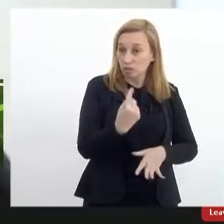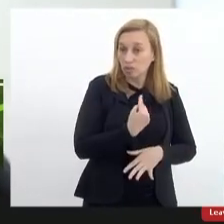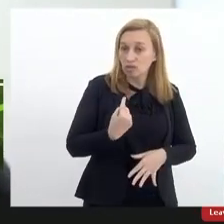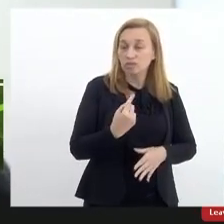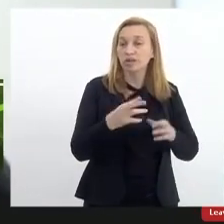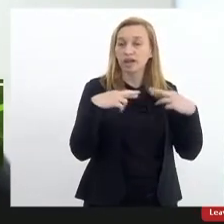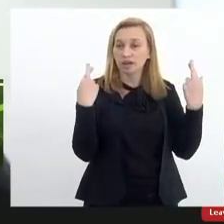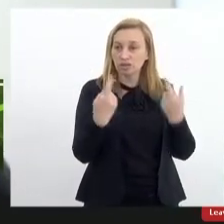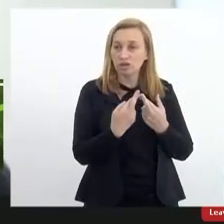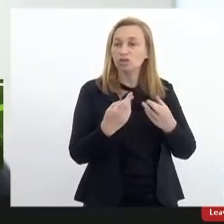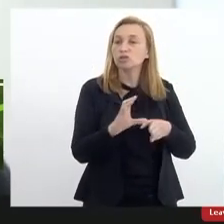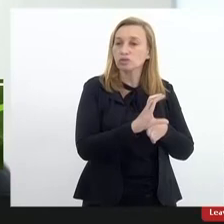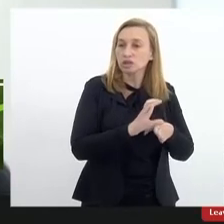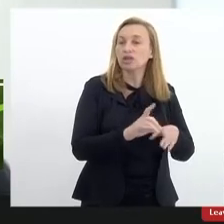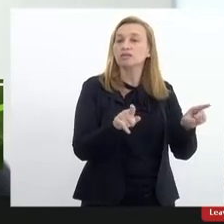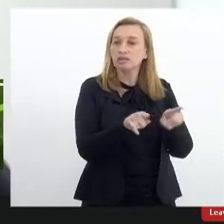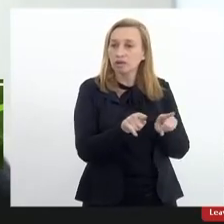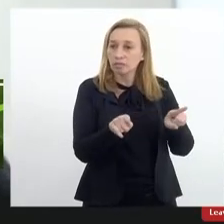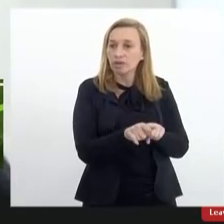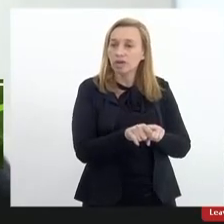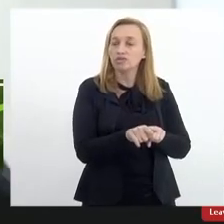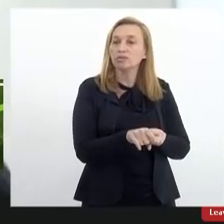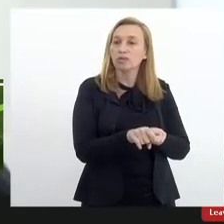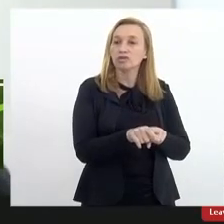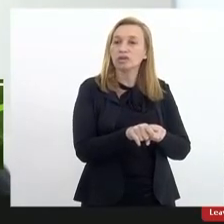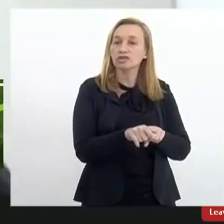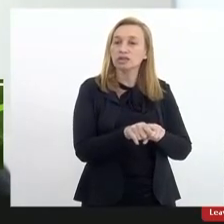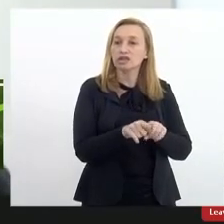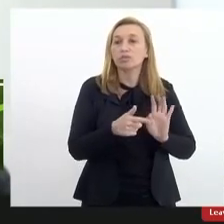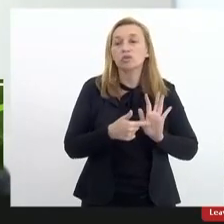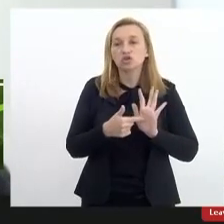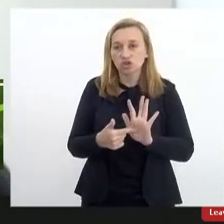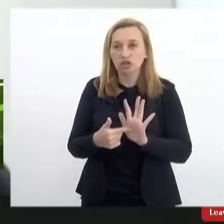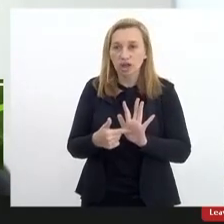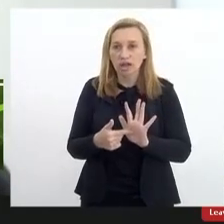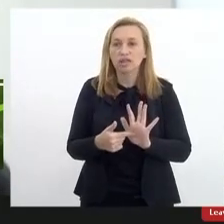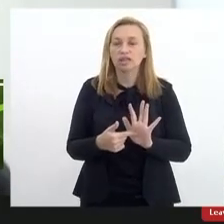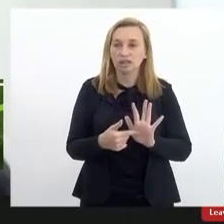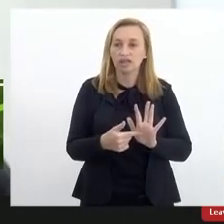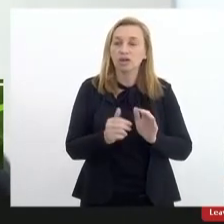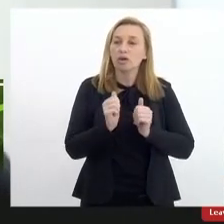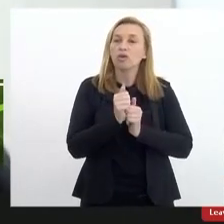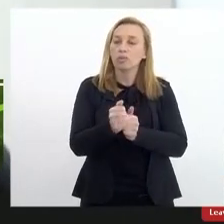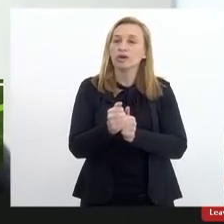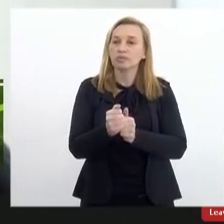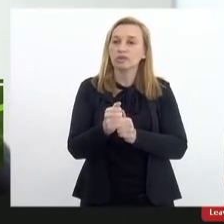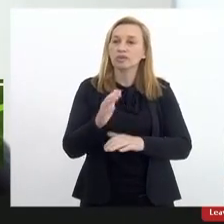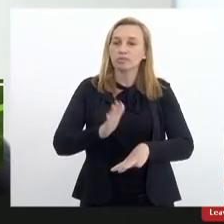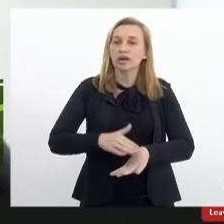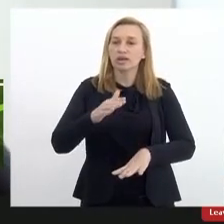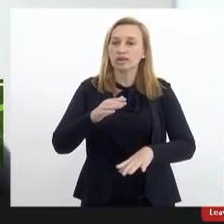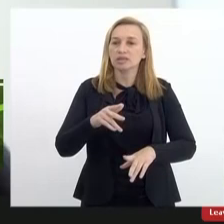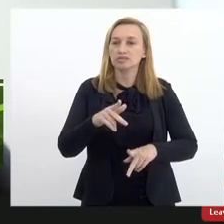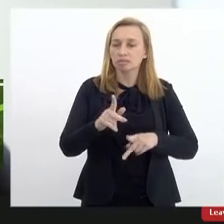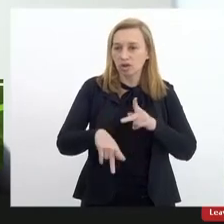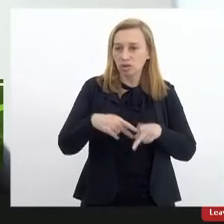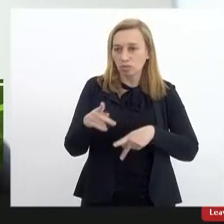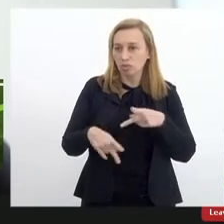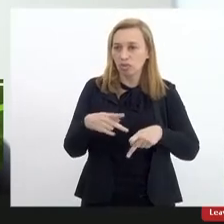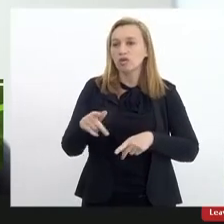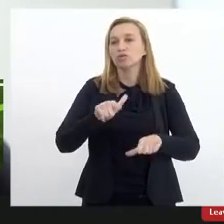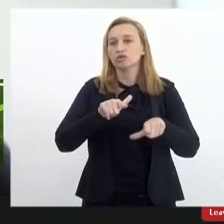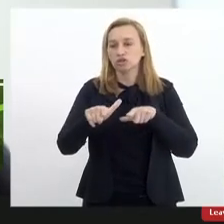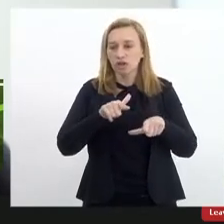as reuniões do conselho possam também ser públicas transmitidas garantindo um acompanhamento maior da sociedade dos